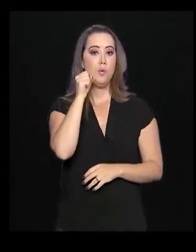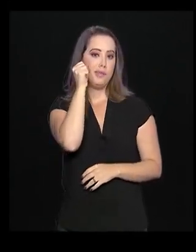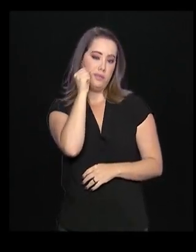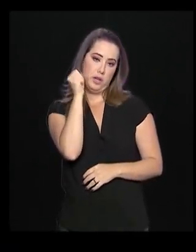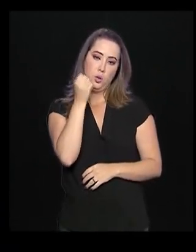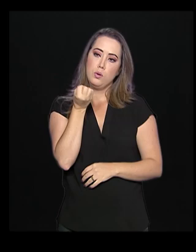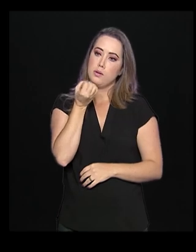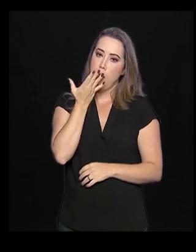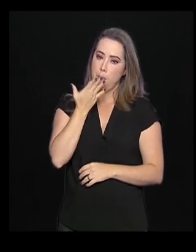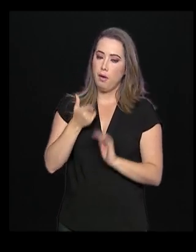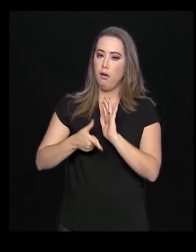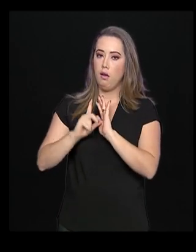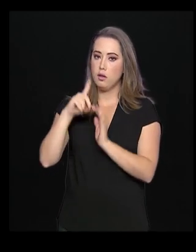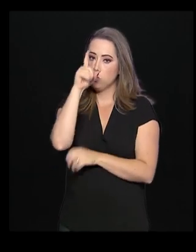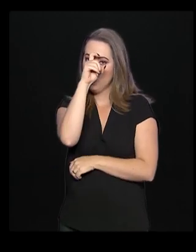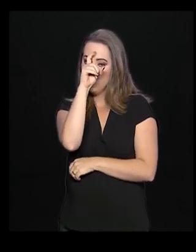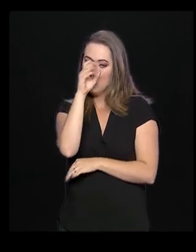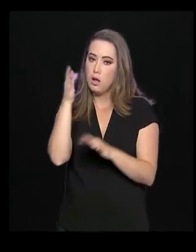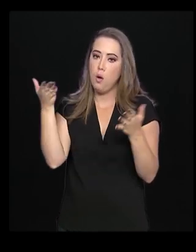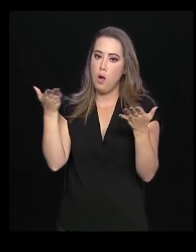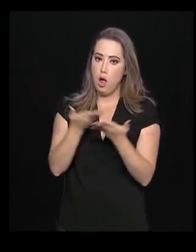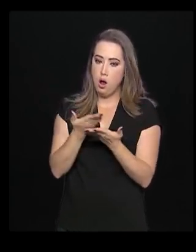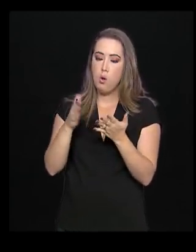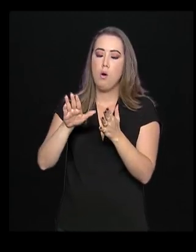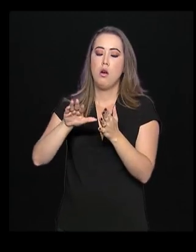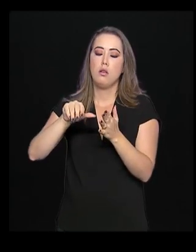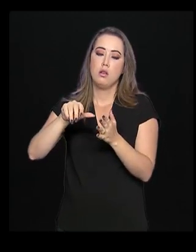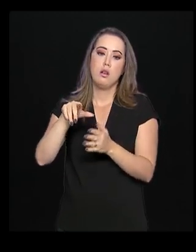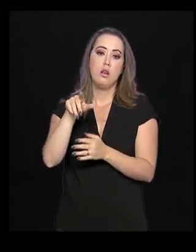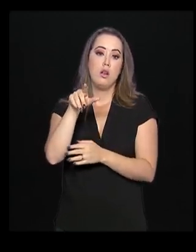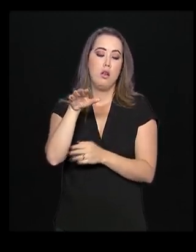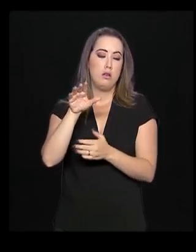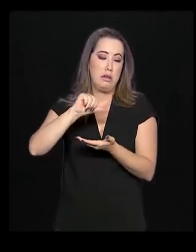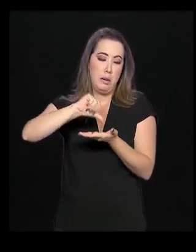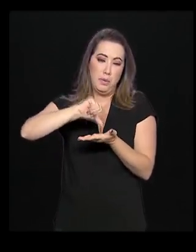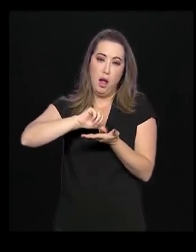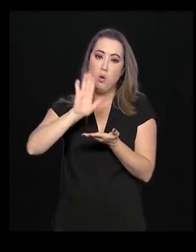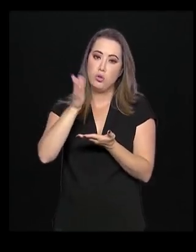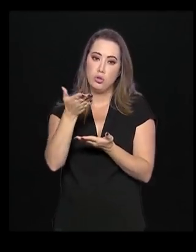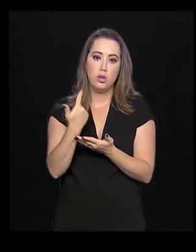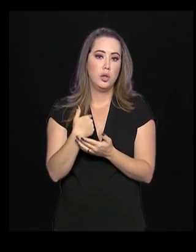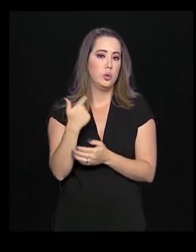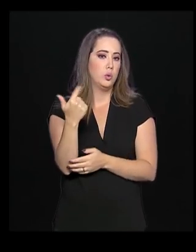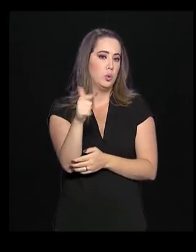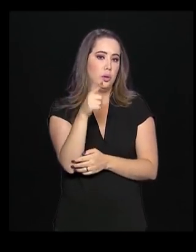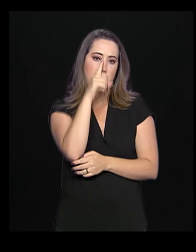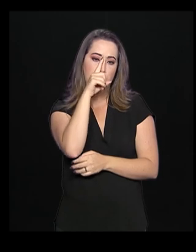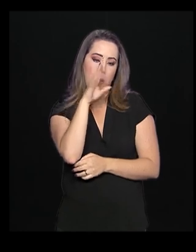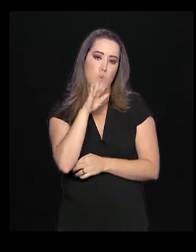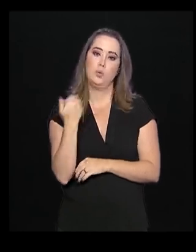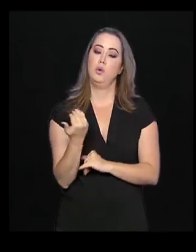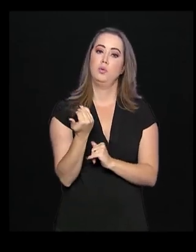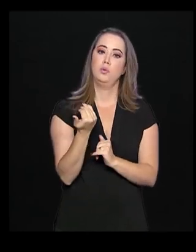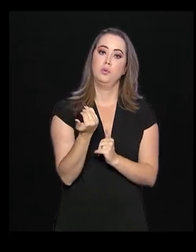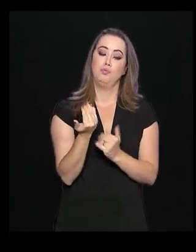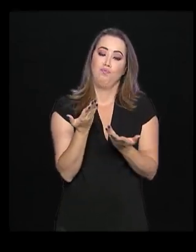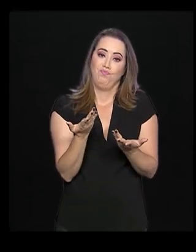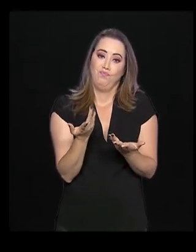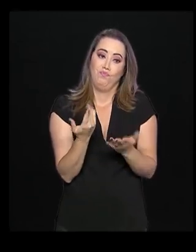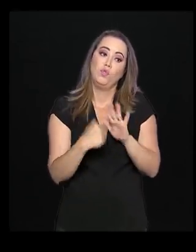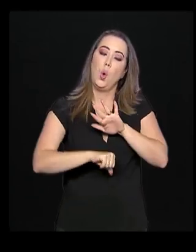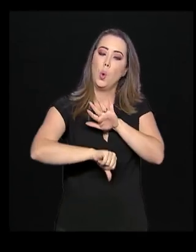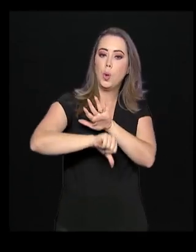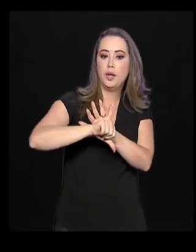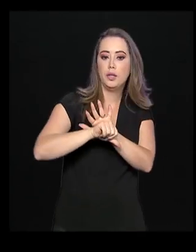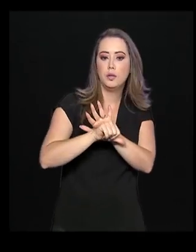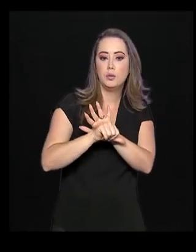hospital em Sobral, seguiu para Fortaleza e não corre risco de morrer. O crime está sendo